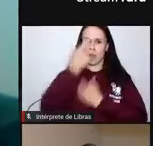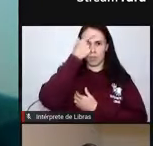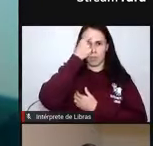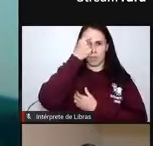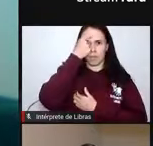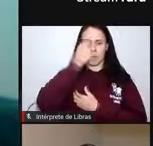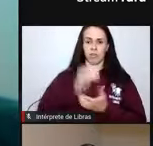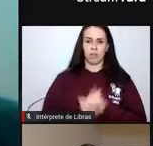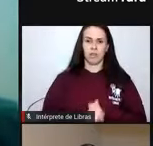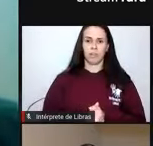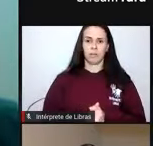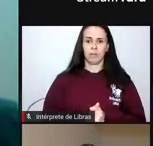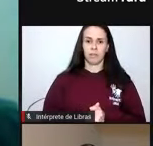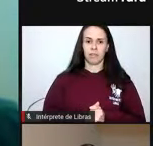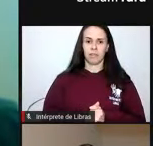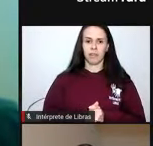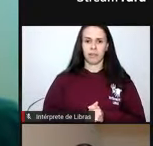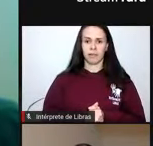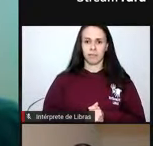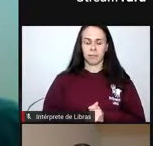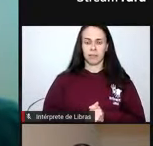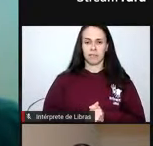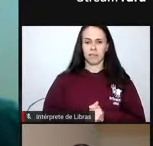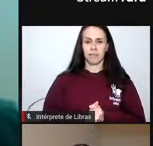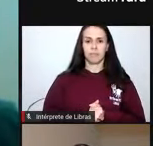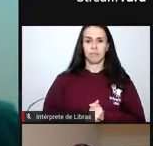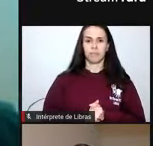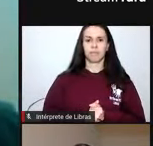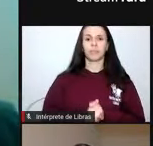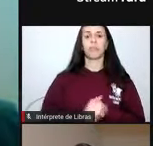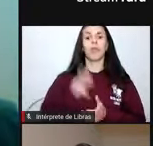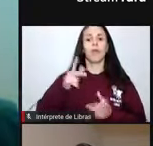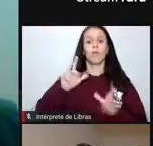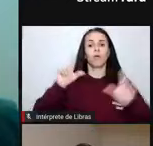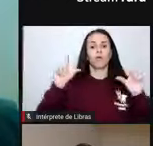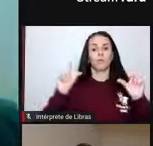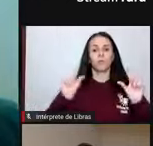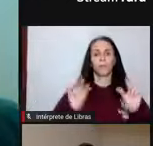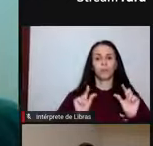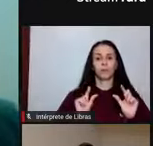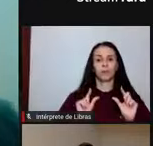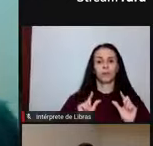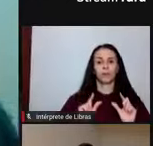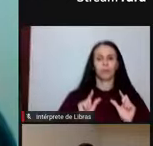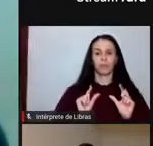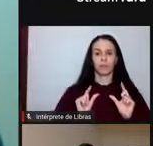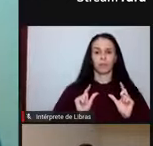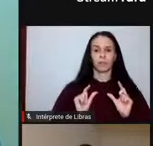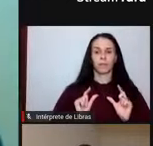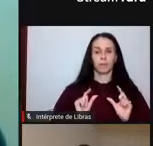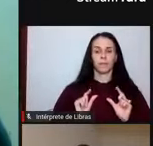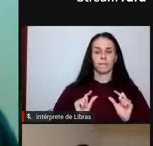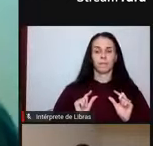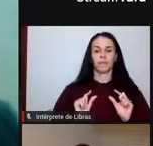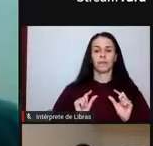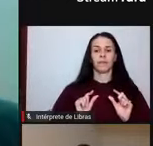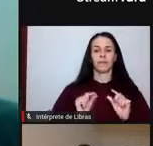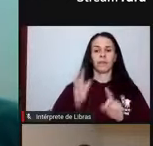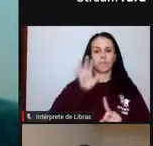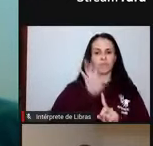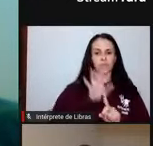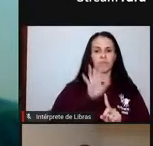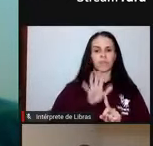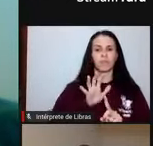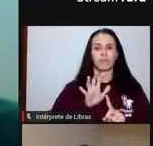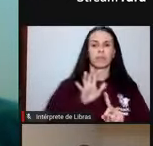um todo. Então, esse corte orçamentário proposto pelo Ministério, ele, de certa maneira, afeta a ciência, educação, no momento